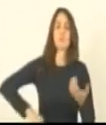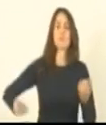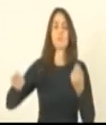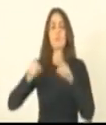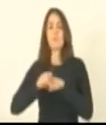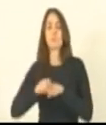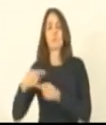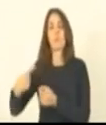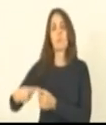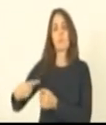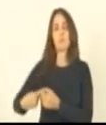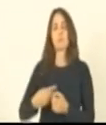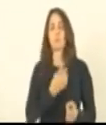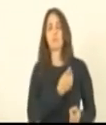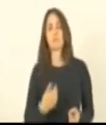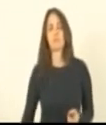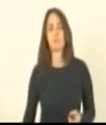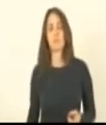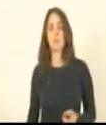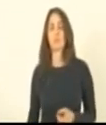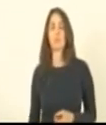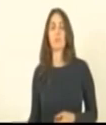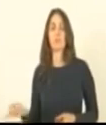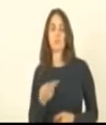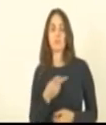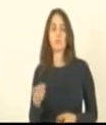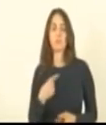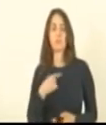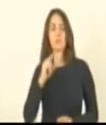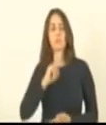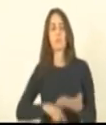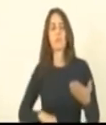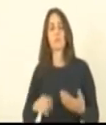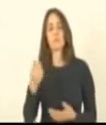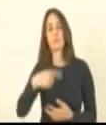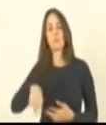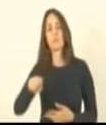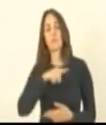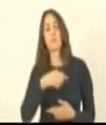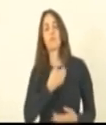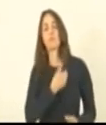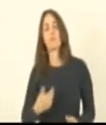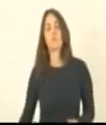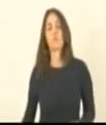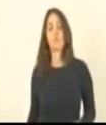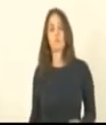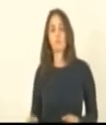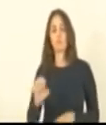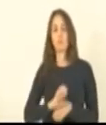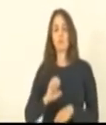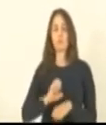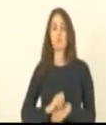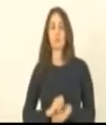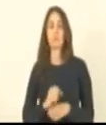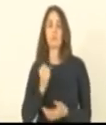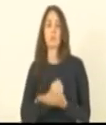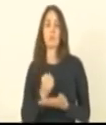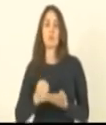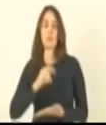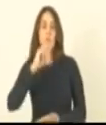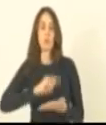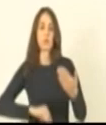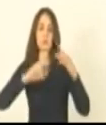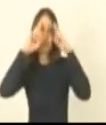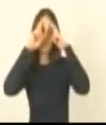municípios com essas agências ou seja o nosso Estado ele não é de rasgar contrato por